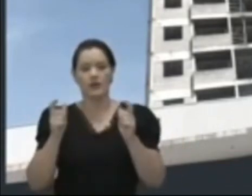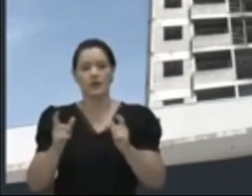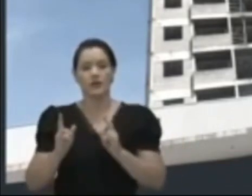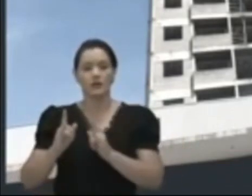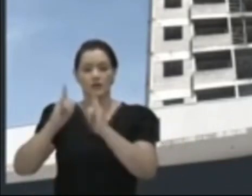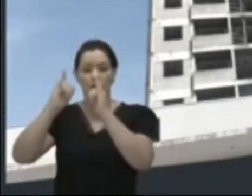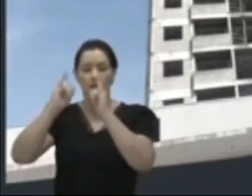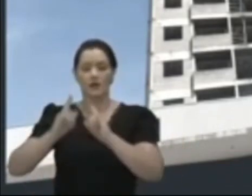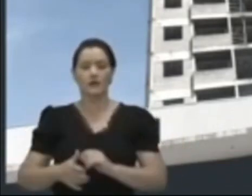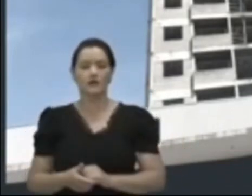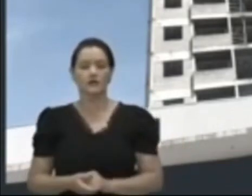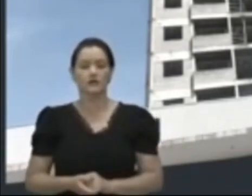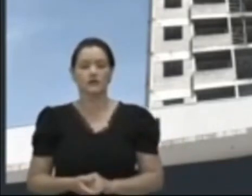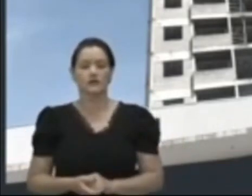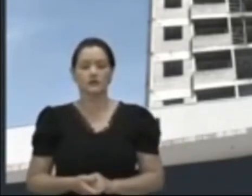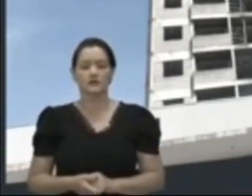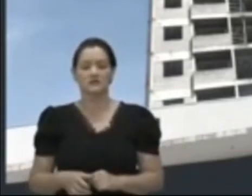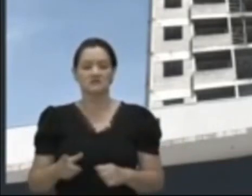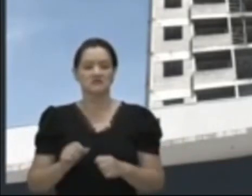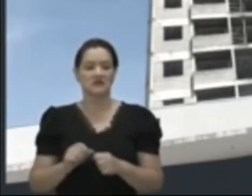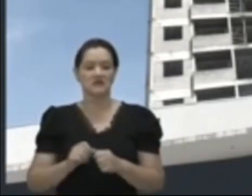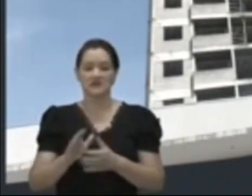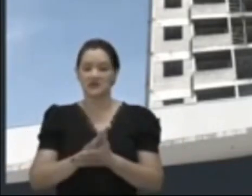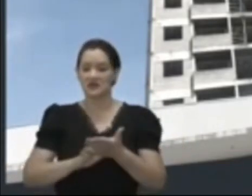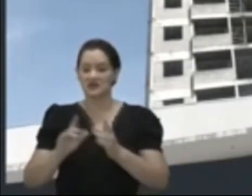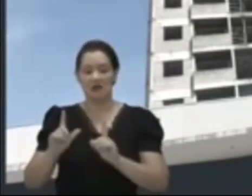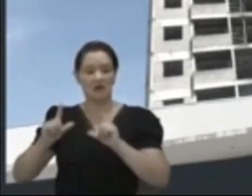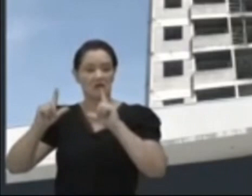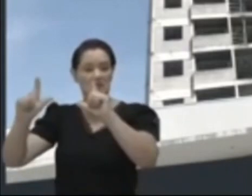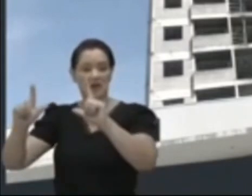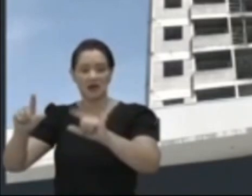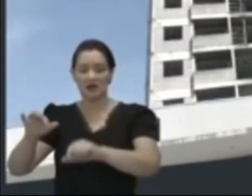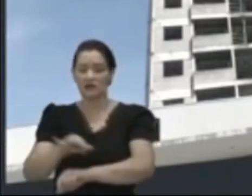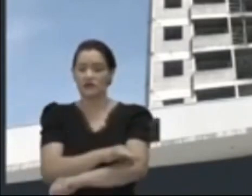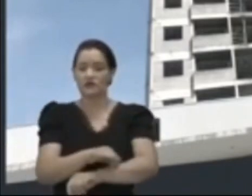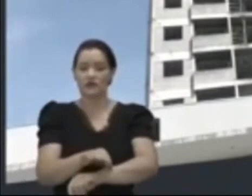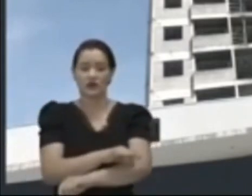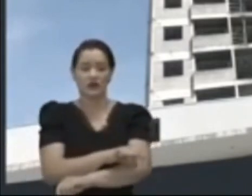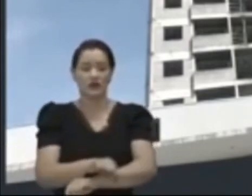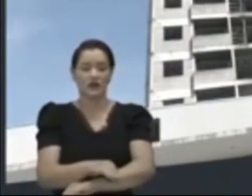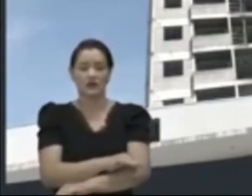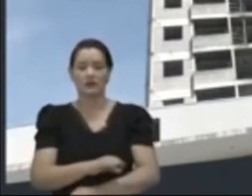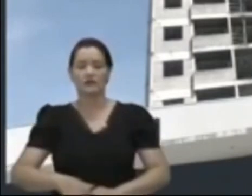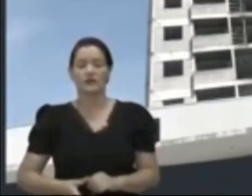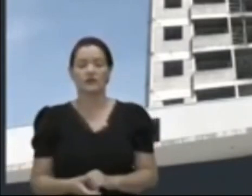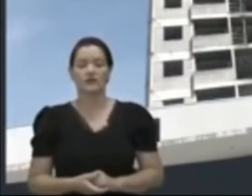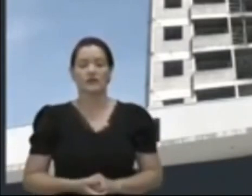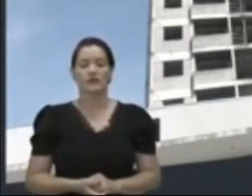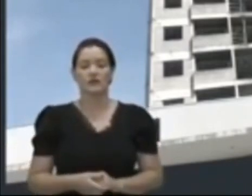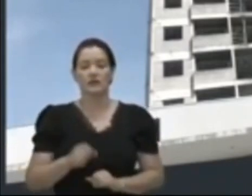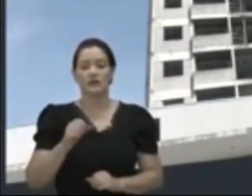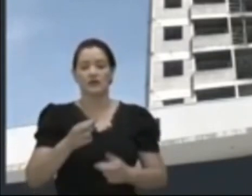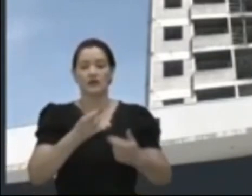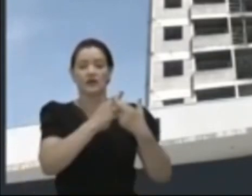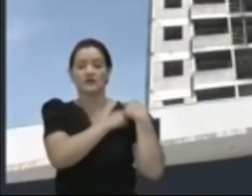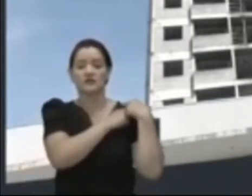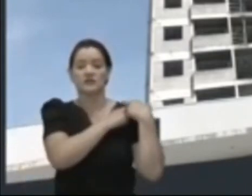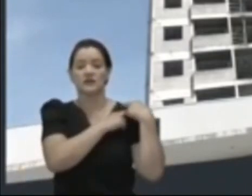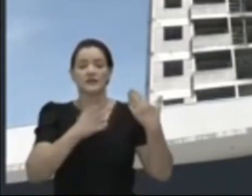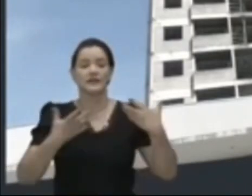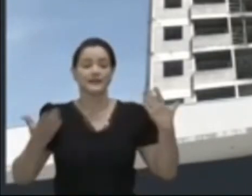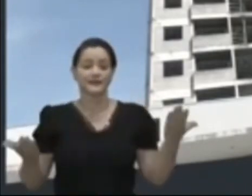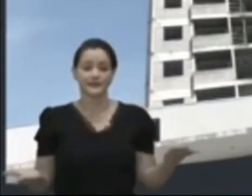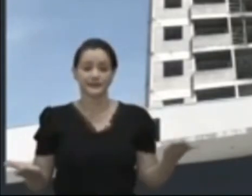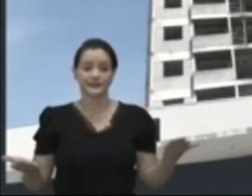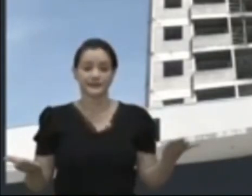e aí não tem placa de engenheiro na obra. Quem é a responsabilidade? Aí joga a